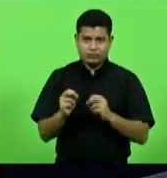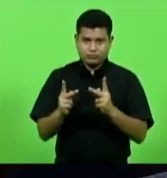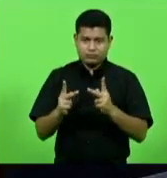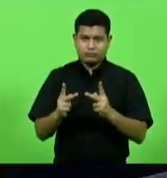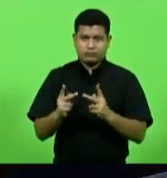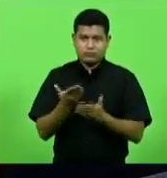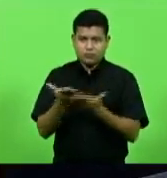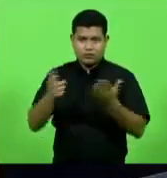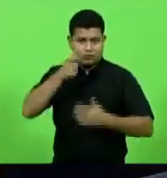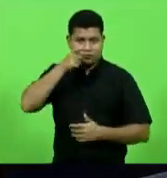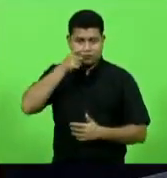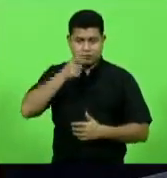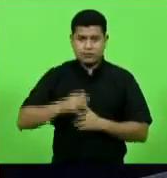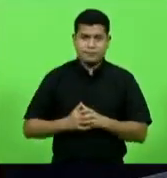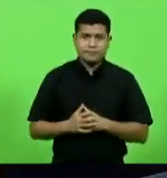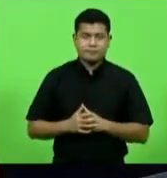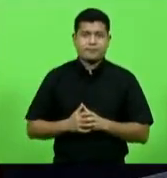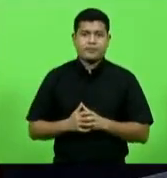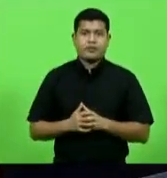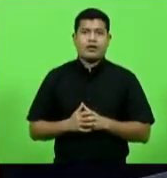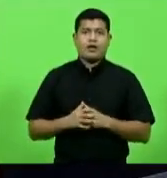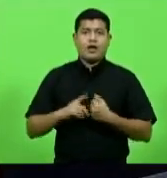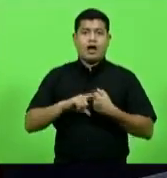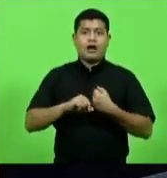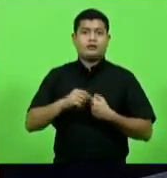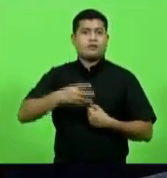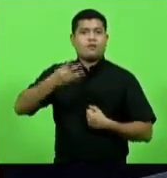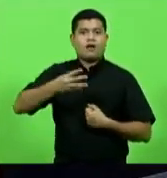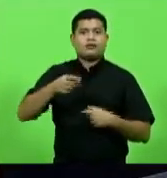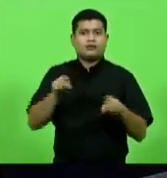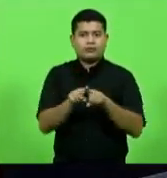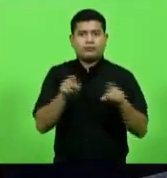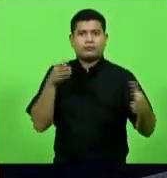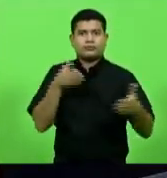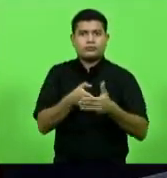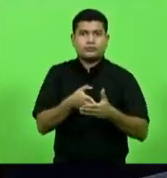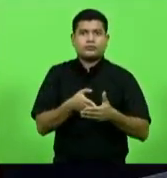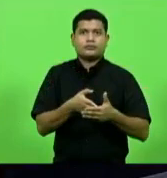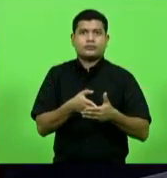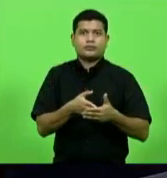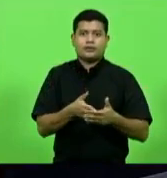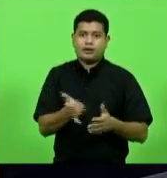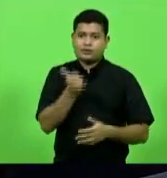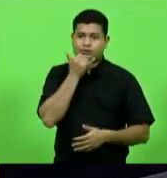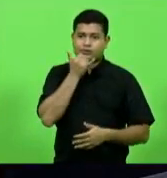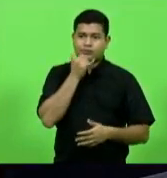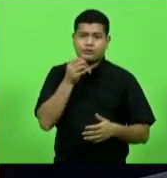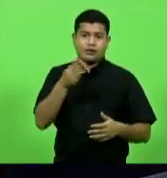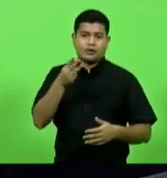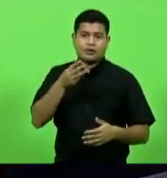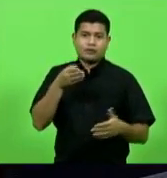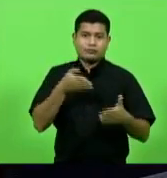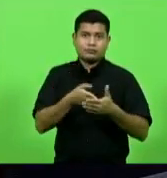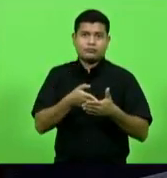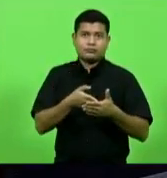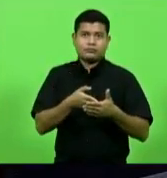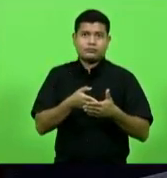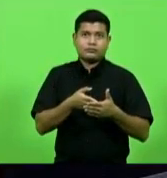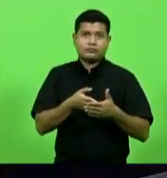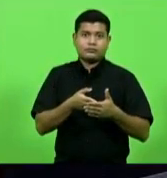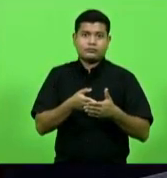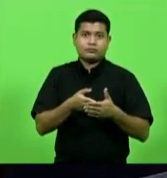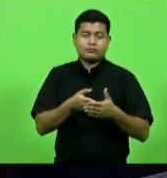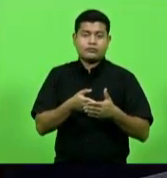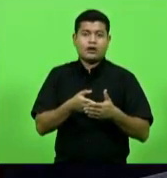vamos lá para o artigo quarto vetado vamos lá o artigo terceiro aqui que foi vetado no artigo quarto foi vetado